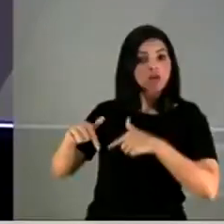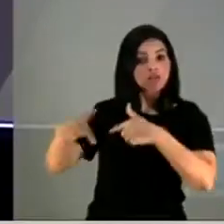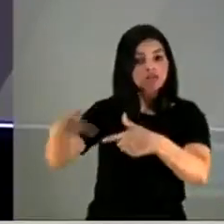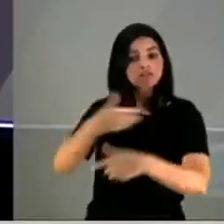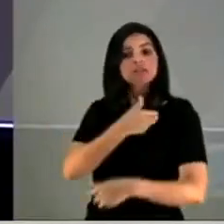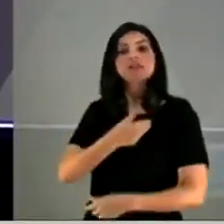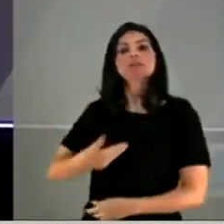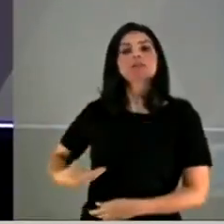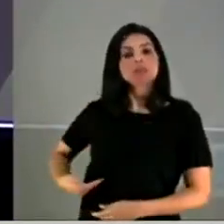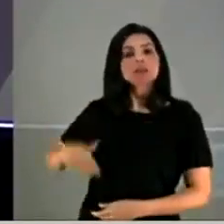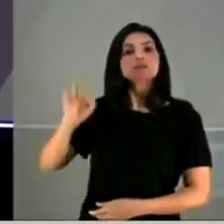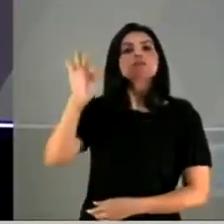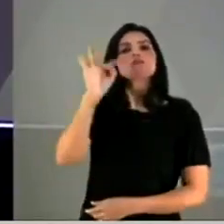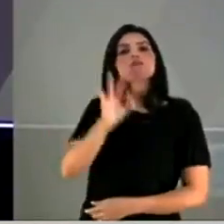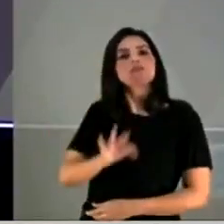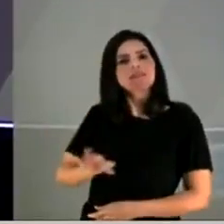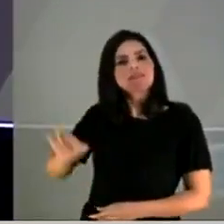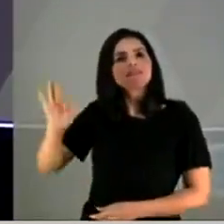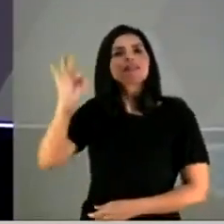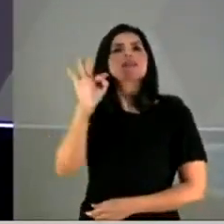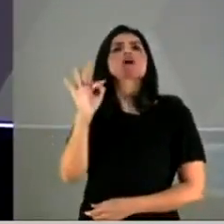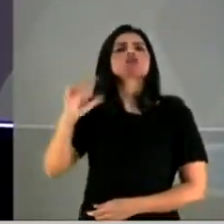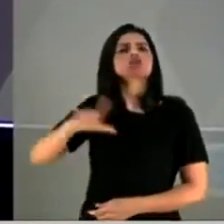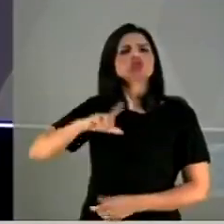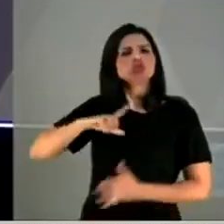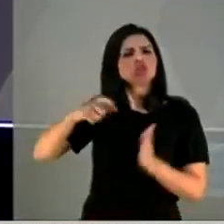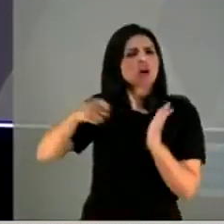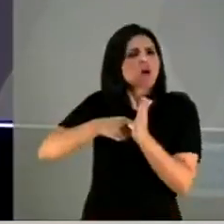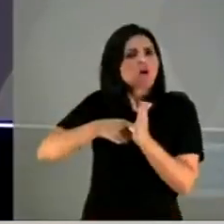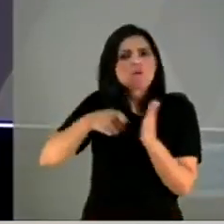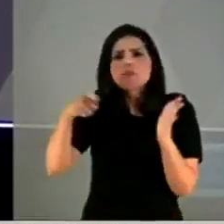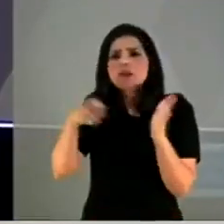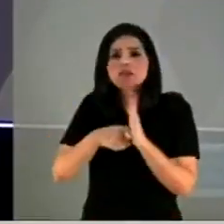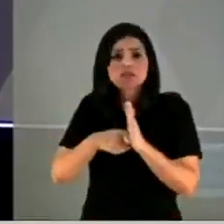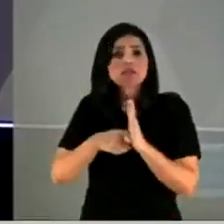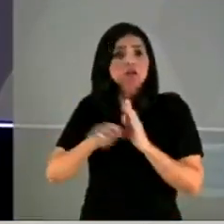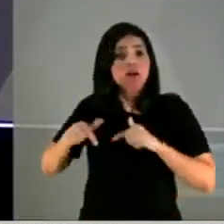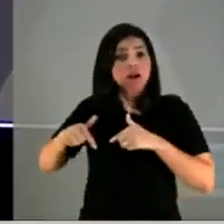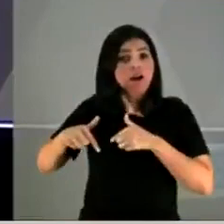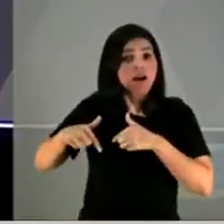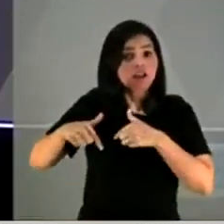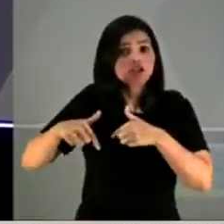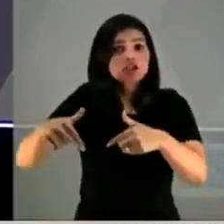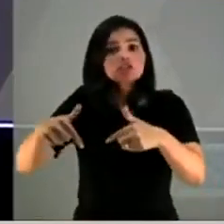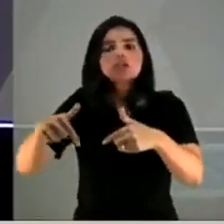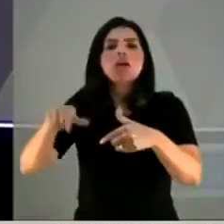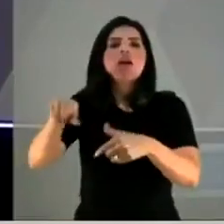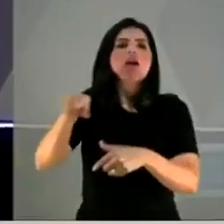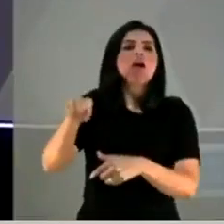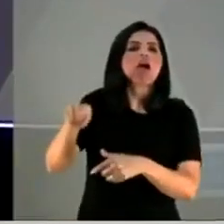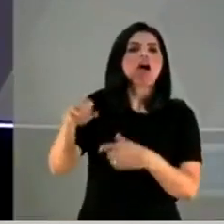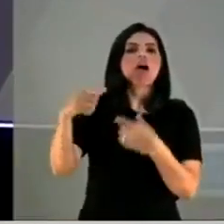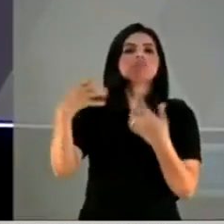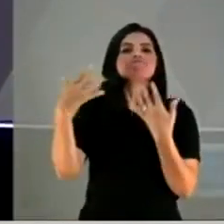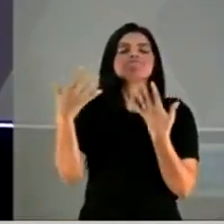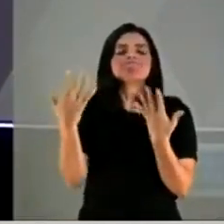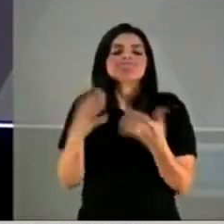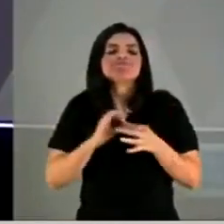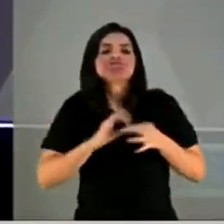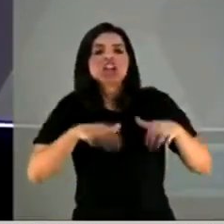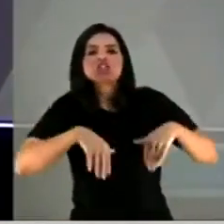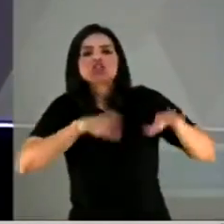Governo Federal, que tinha o dever legal de agir, assentiu a morte de